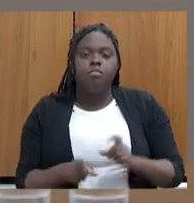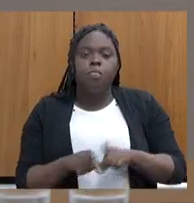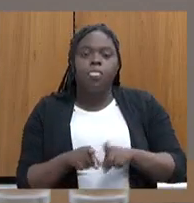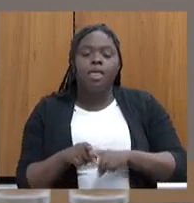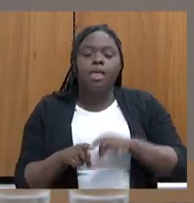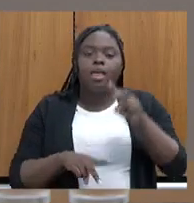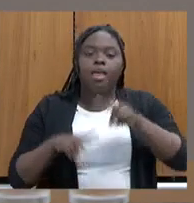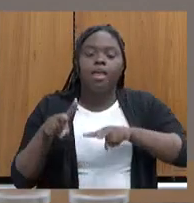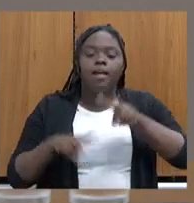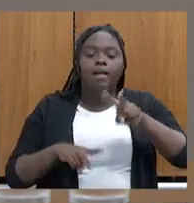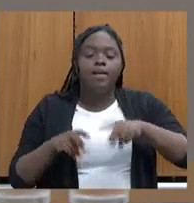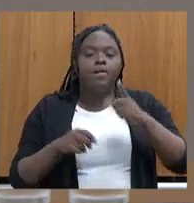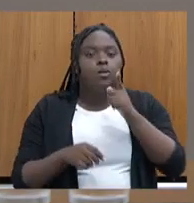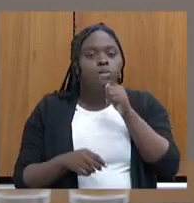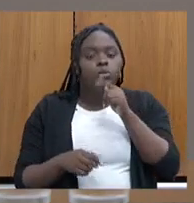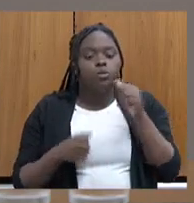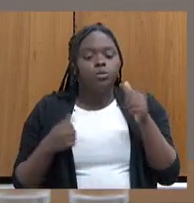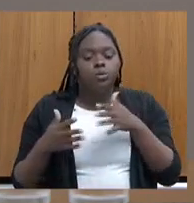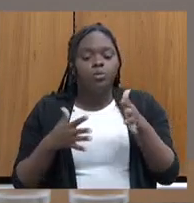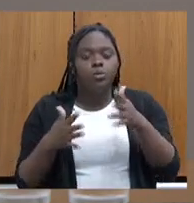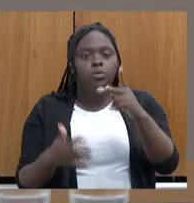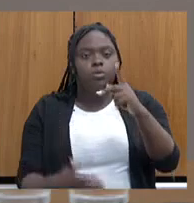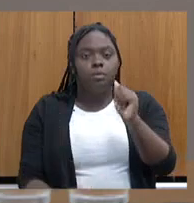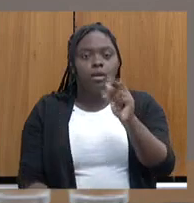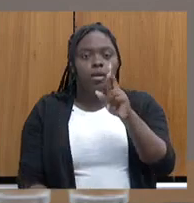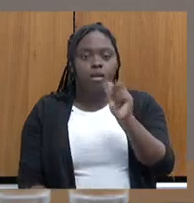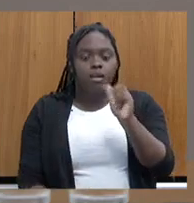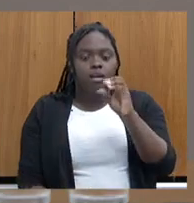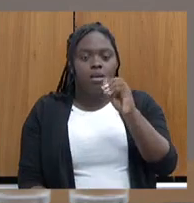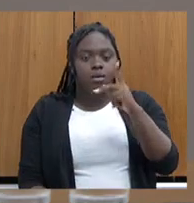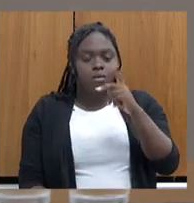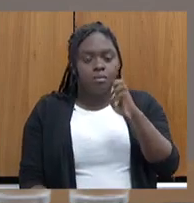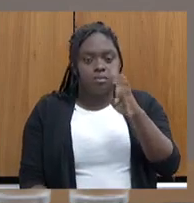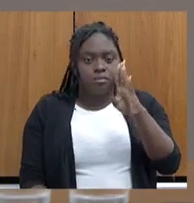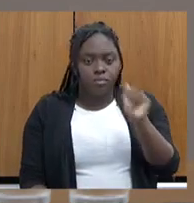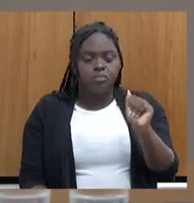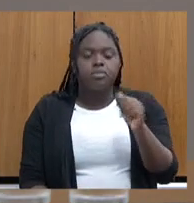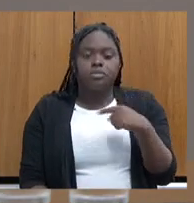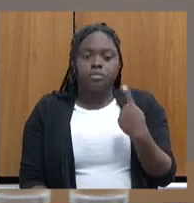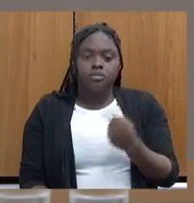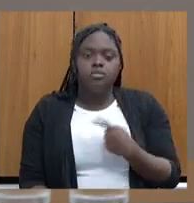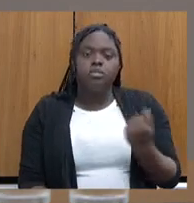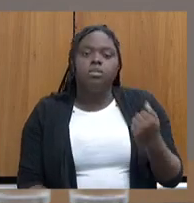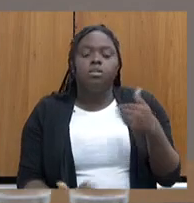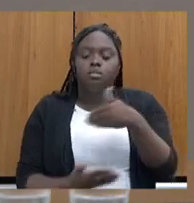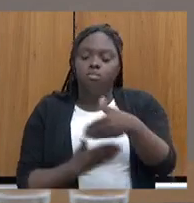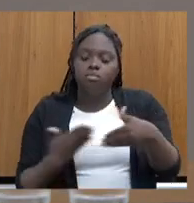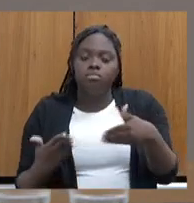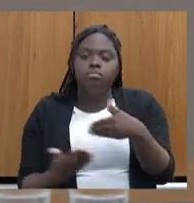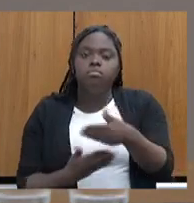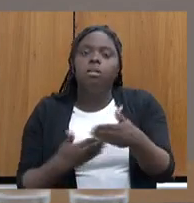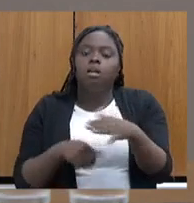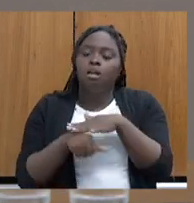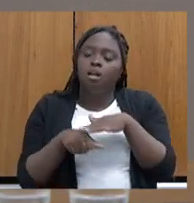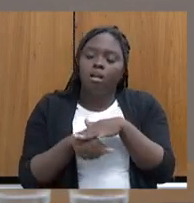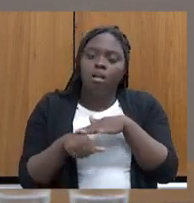Bacia do Paraupeba. Nós estamos negociando, está em fase ainda andamento de negociação com a Vale, criação de Centro de